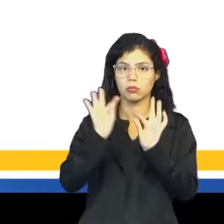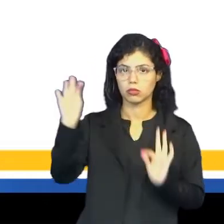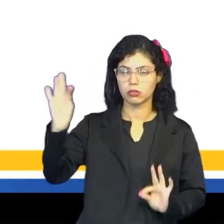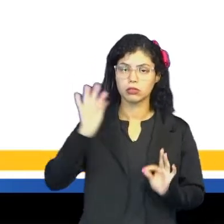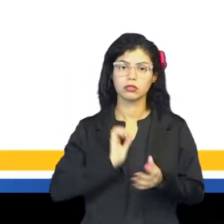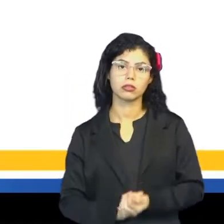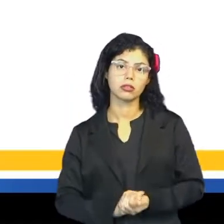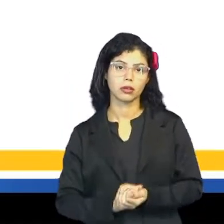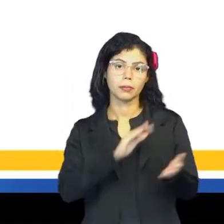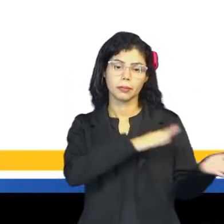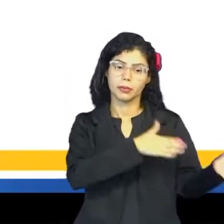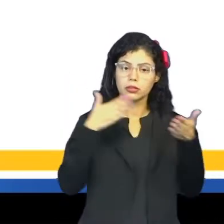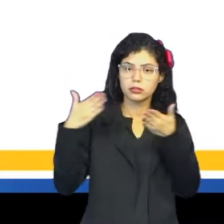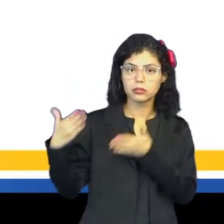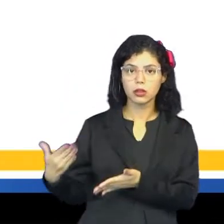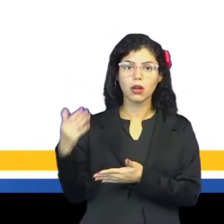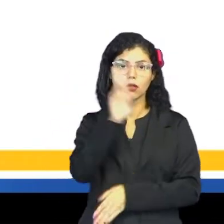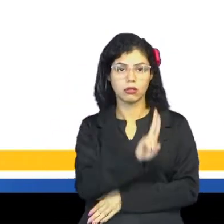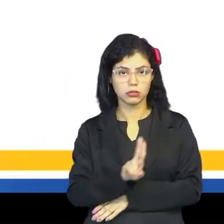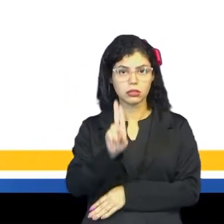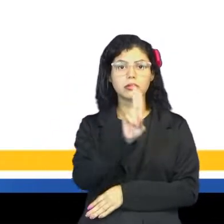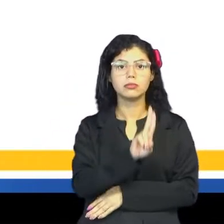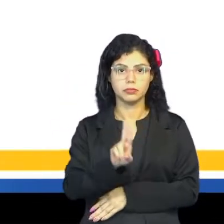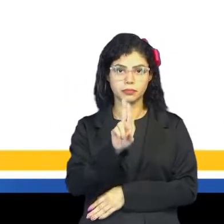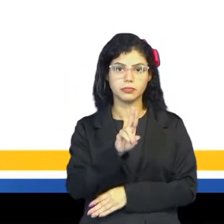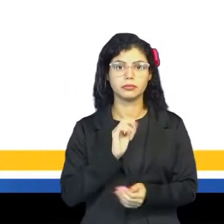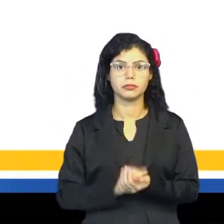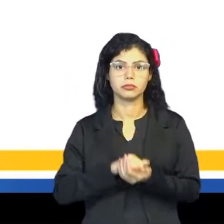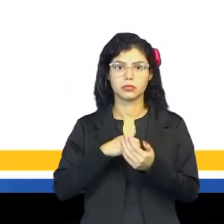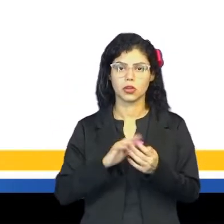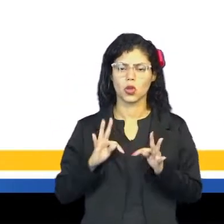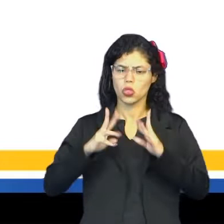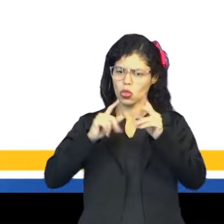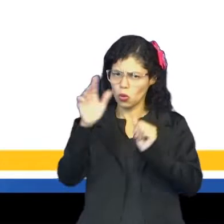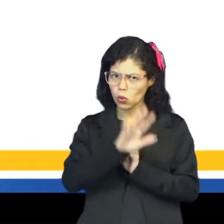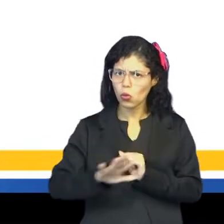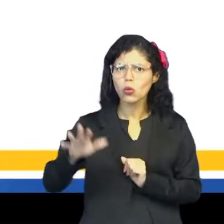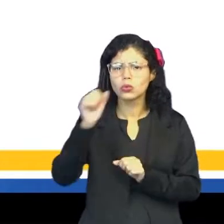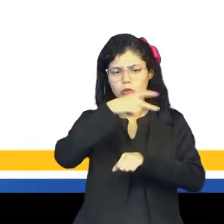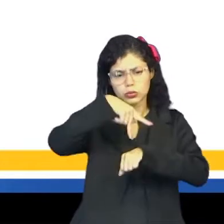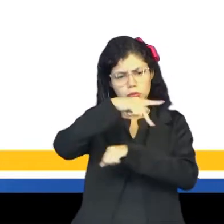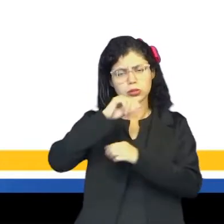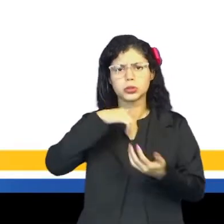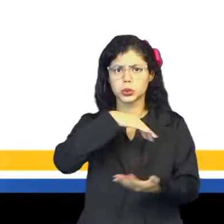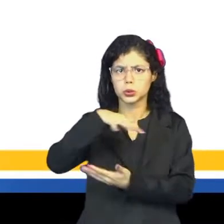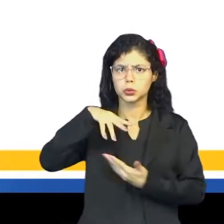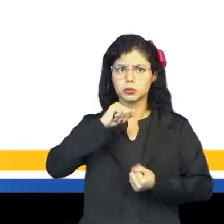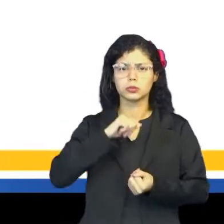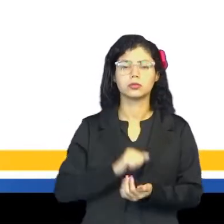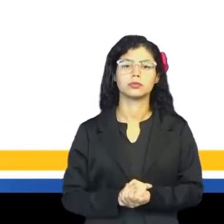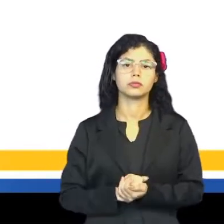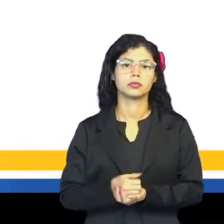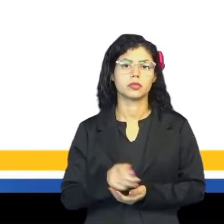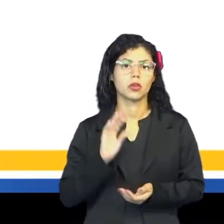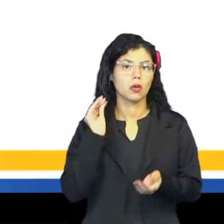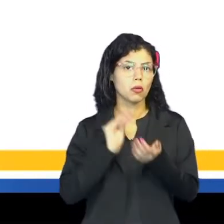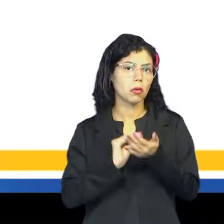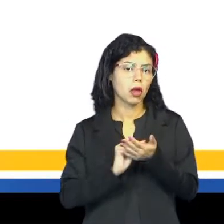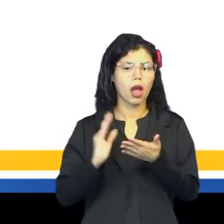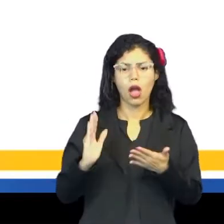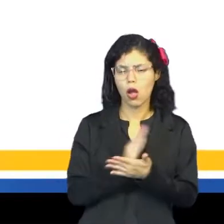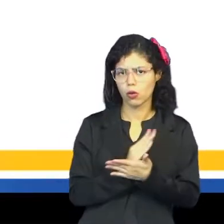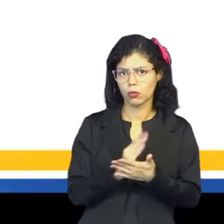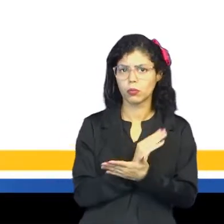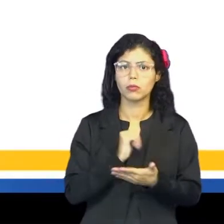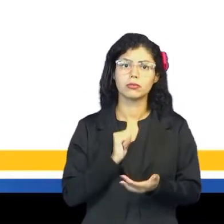passou a ser utilizado por quase todos os países do mundo, com exceção de